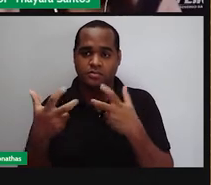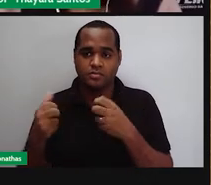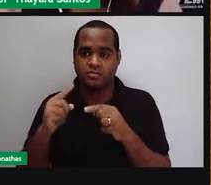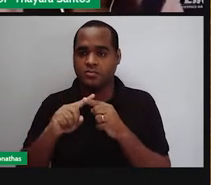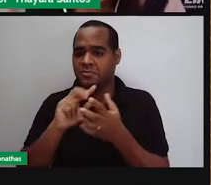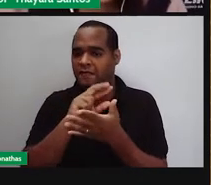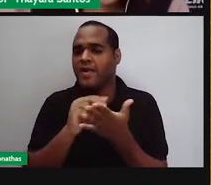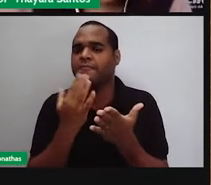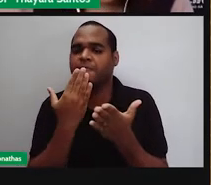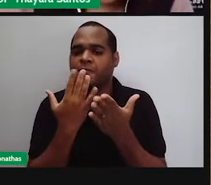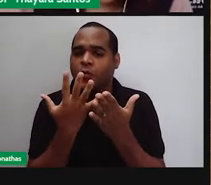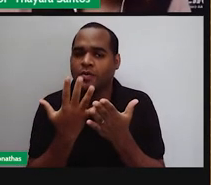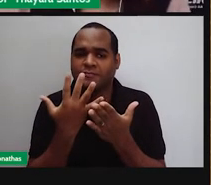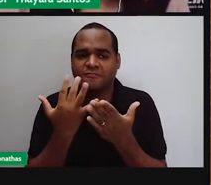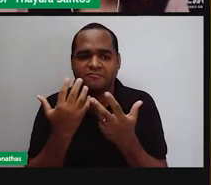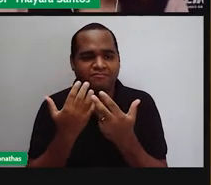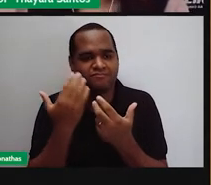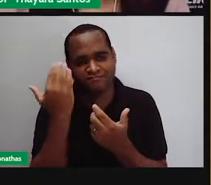identificar as cores, tá?